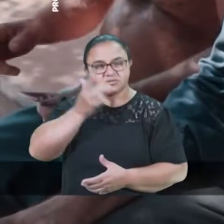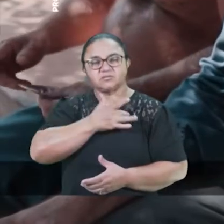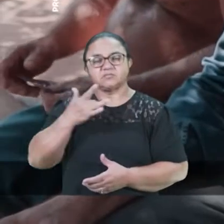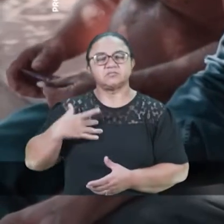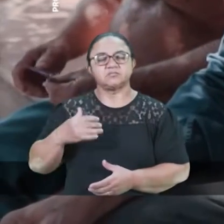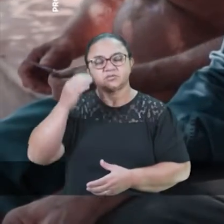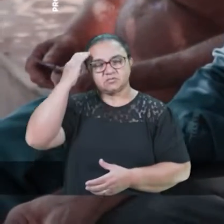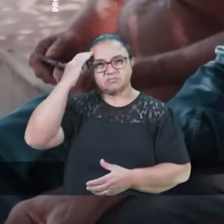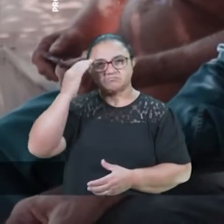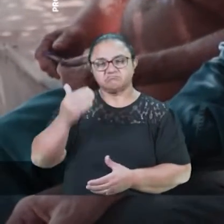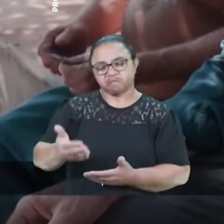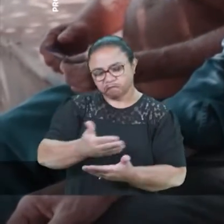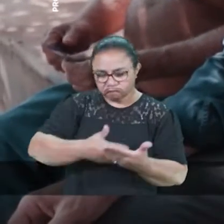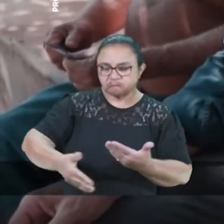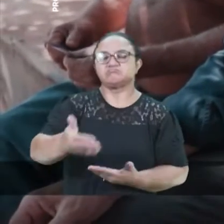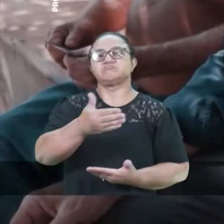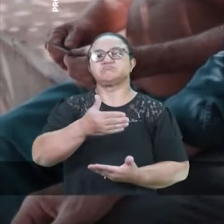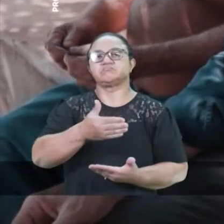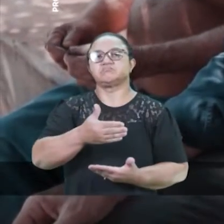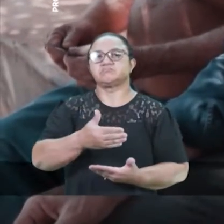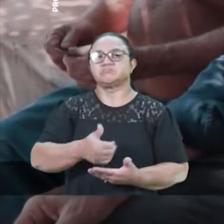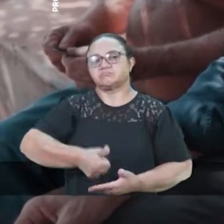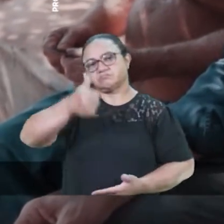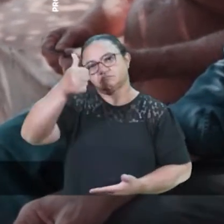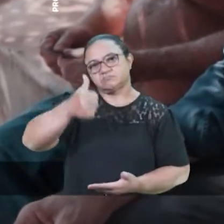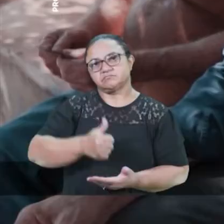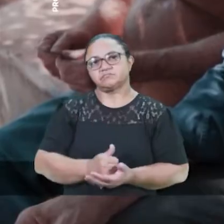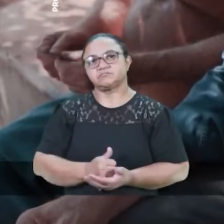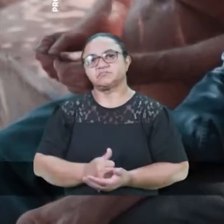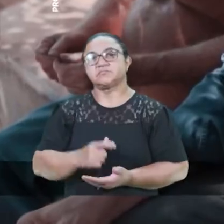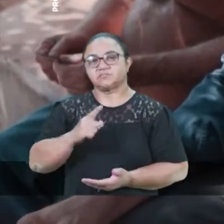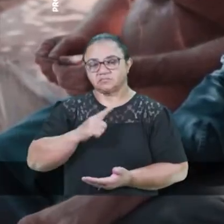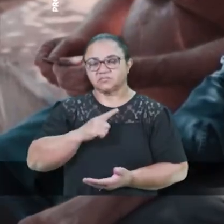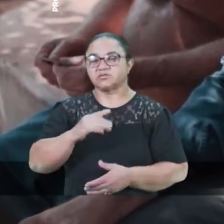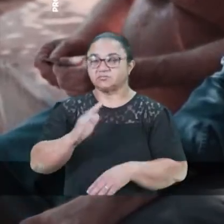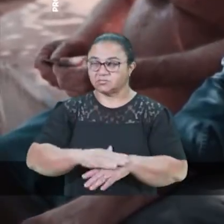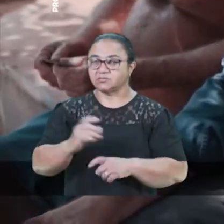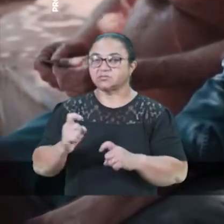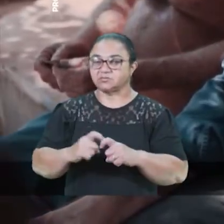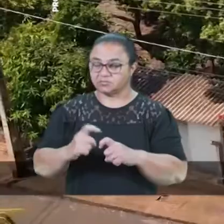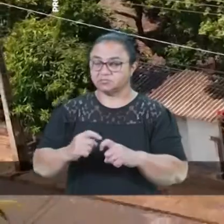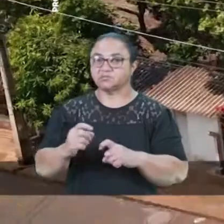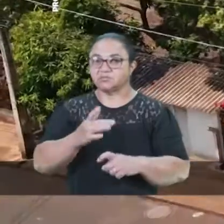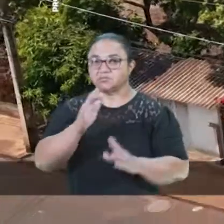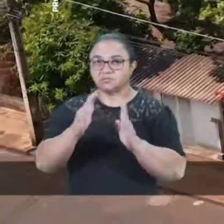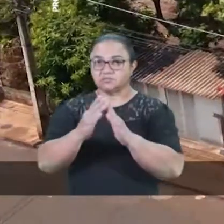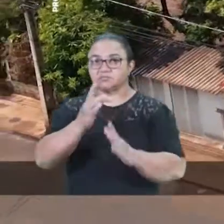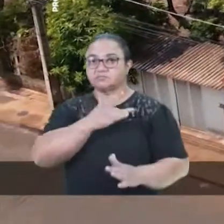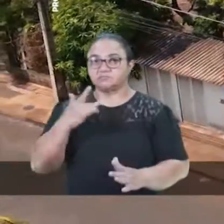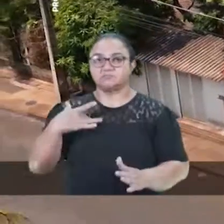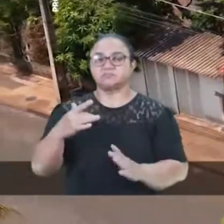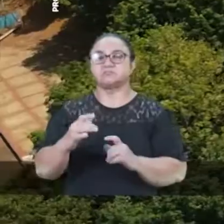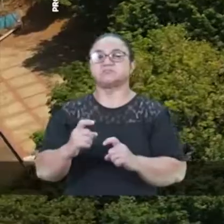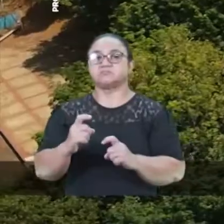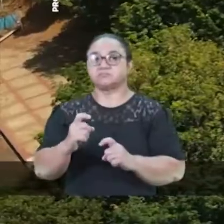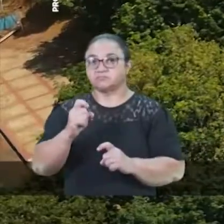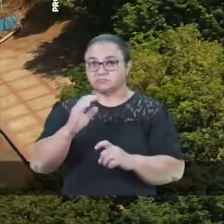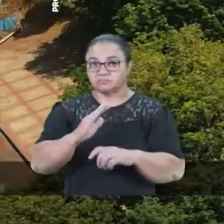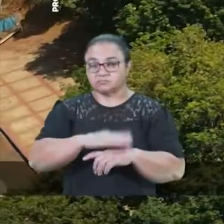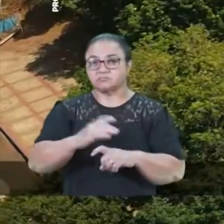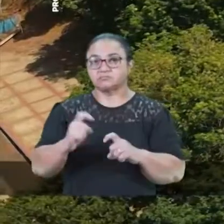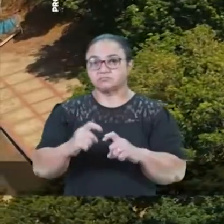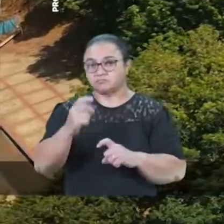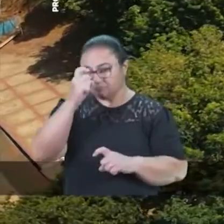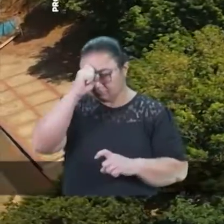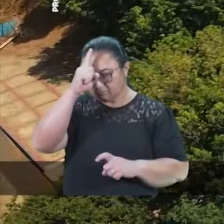Com Johnny da Fá Móveis, a saúde em Itumbiara vai passar por uma transformação. Vai ter mais médicos nos postinhos, mais